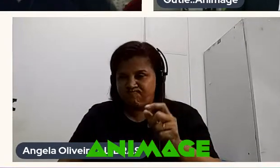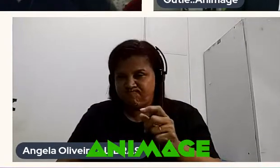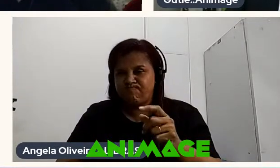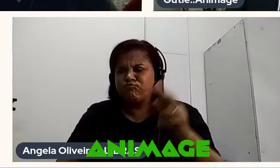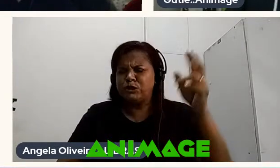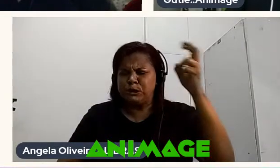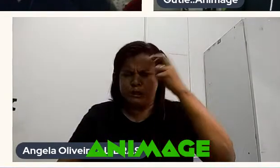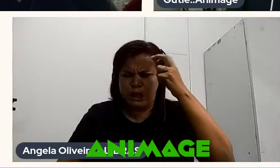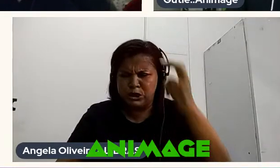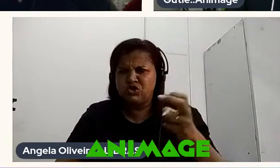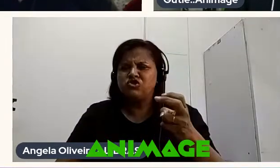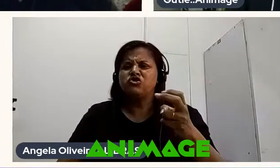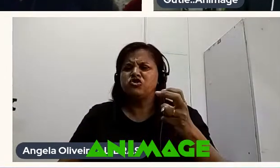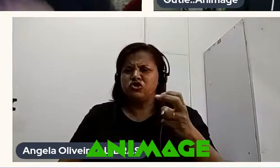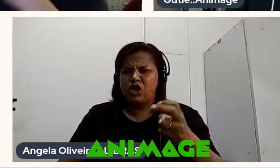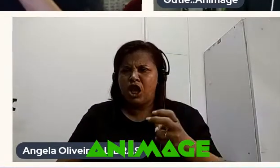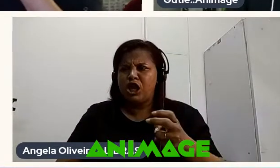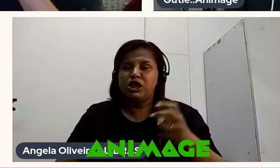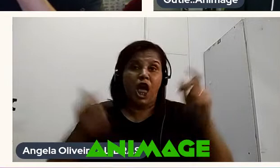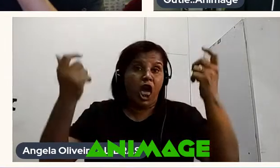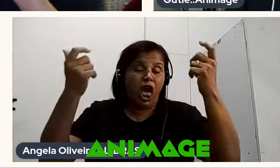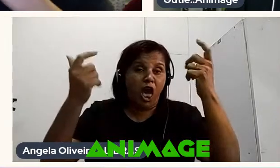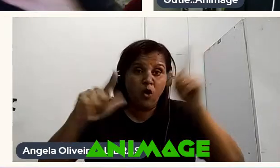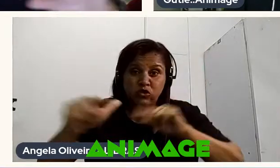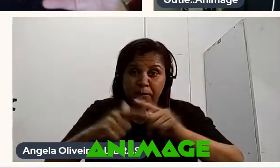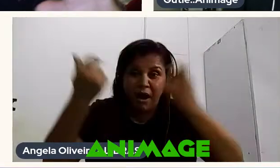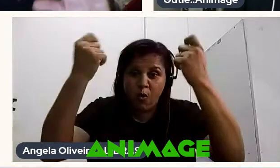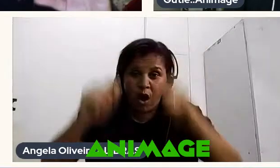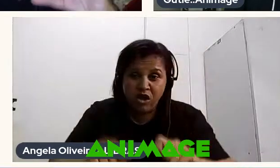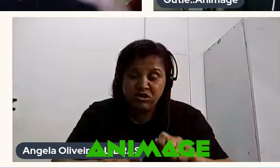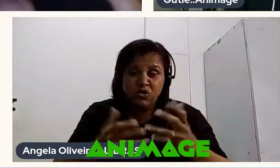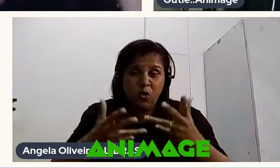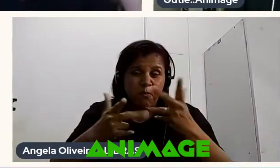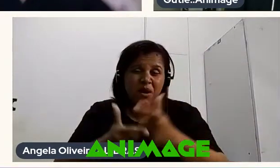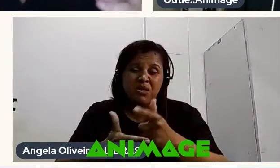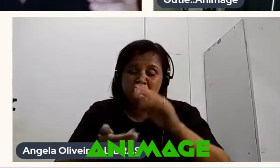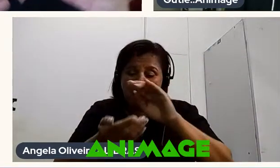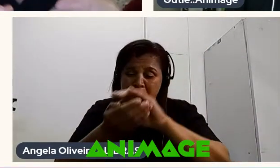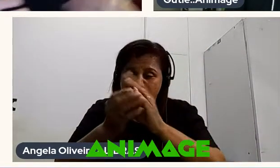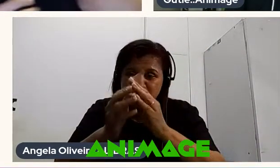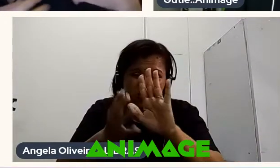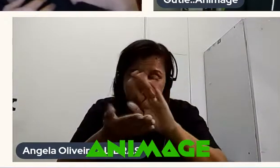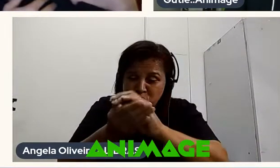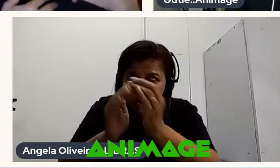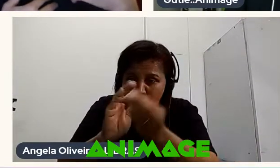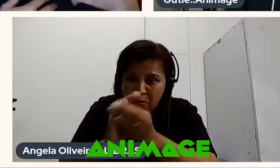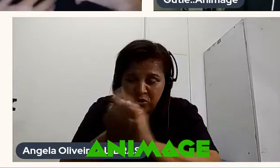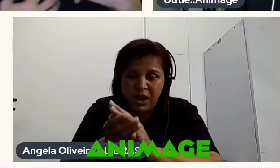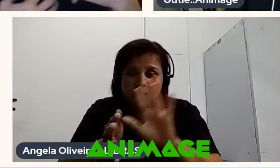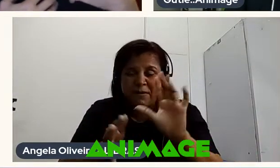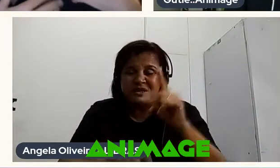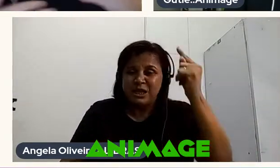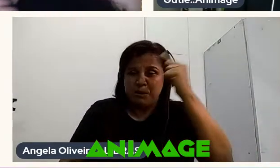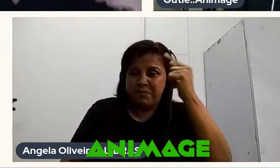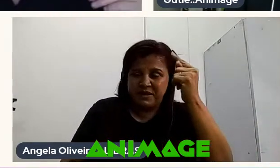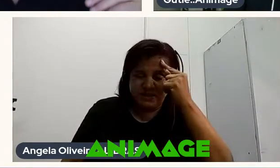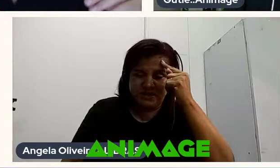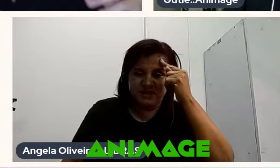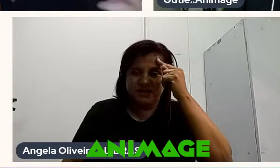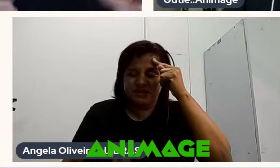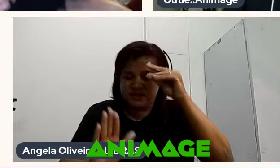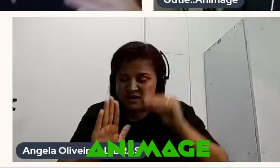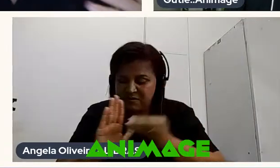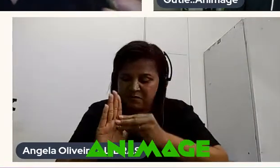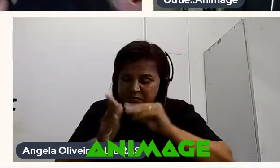fazer É um trabalho artístico Complexo Ainda mais Para boneco Não é só modelar Mas tem que pensar Muitas vezes Nos encaixes